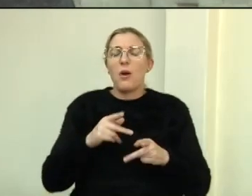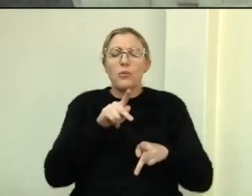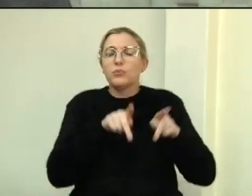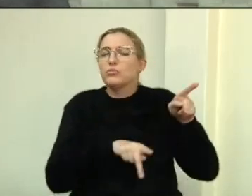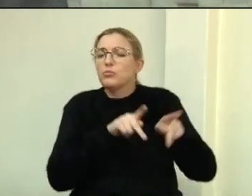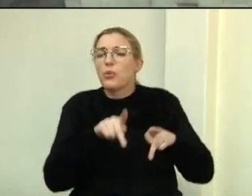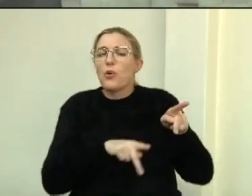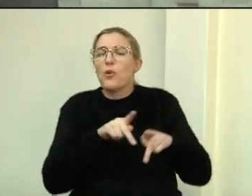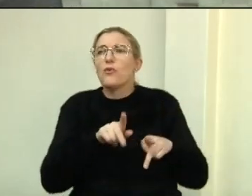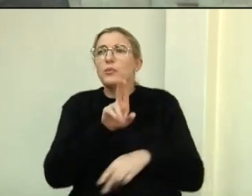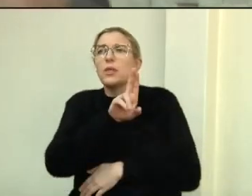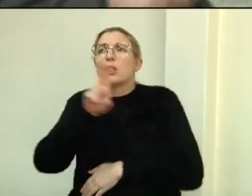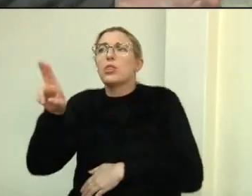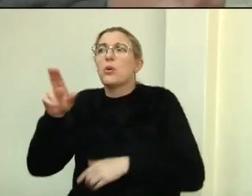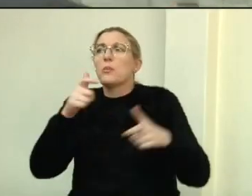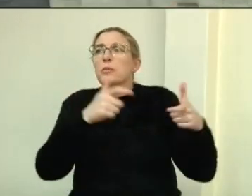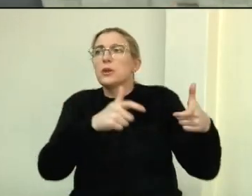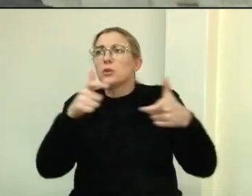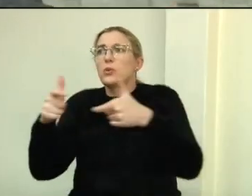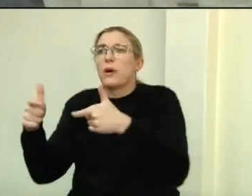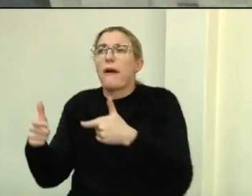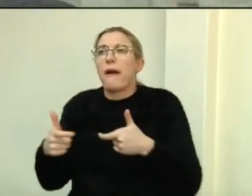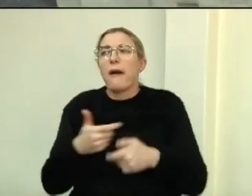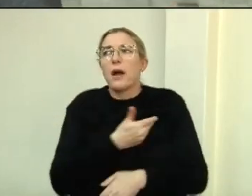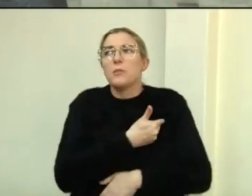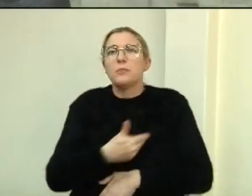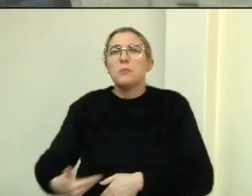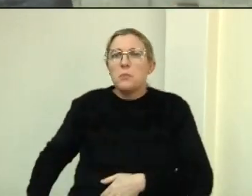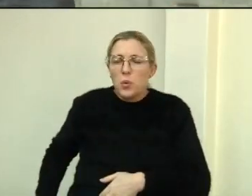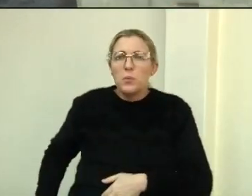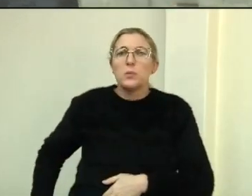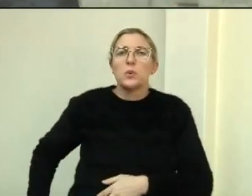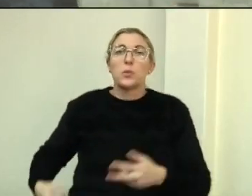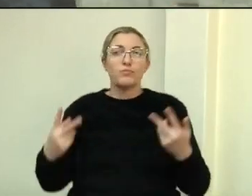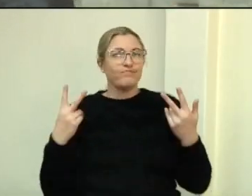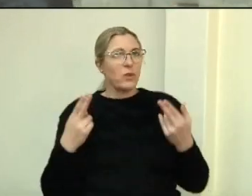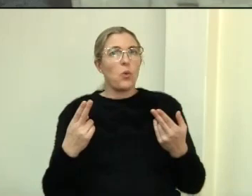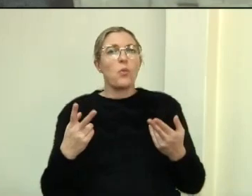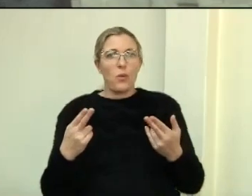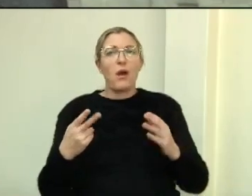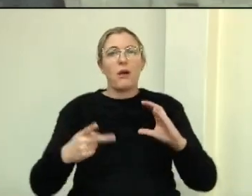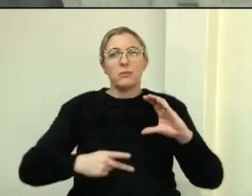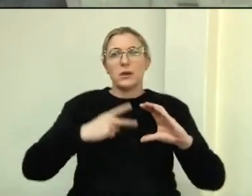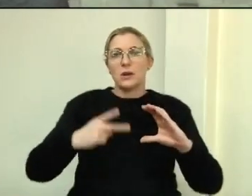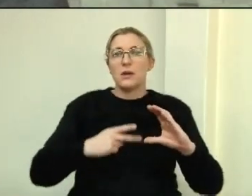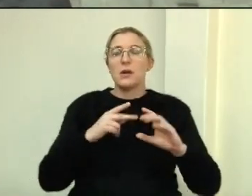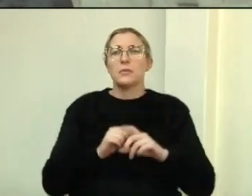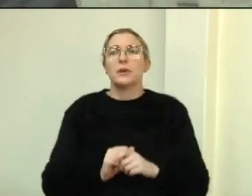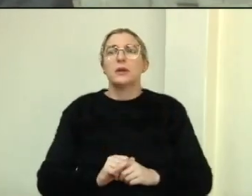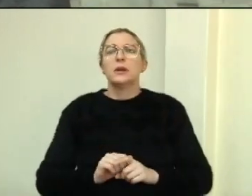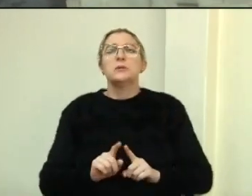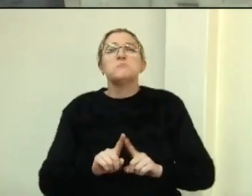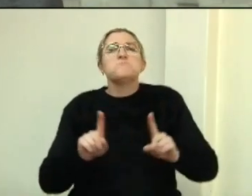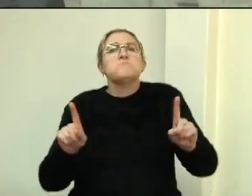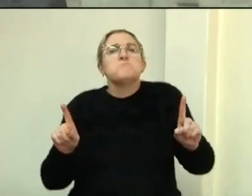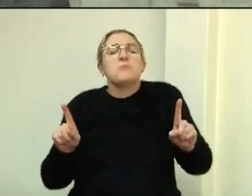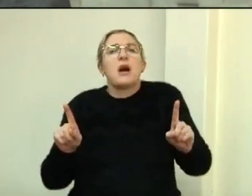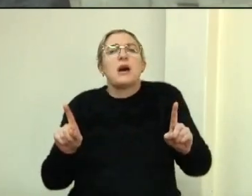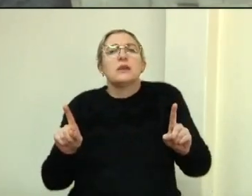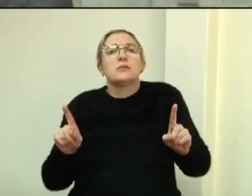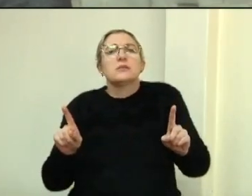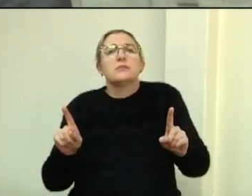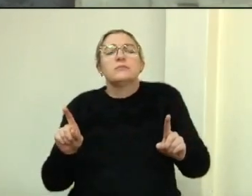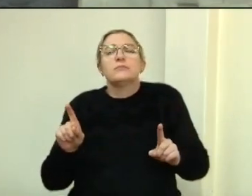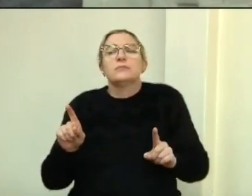né, como este. Mas eu quero dizer que ninguém chega a ocupar um espaço aqui se não